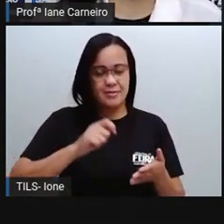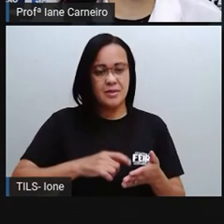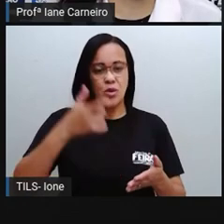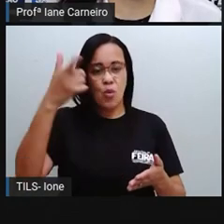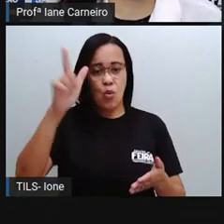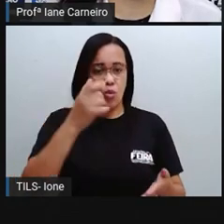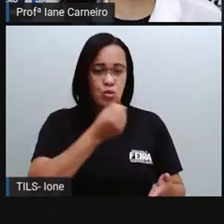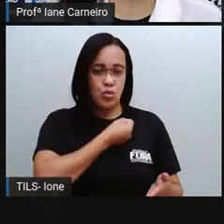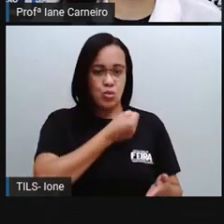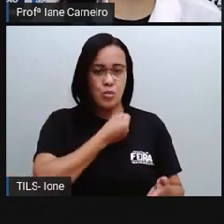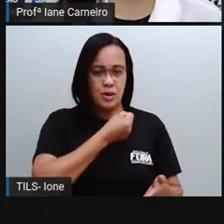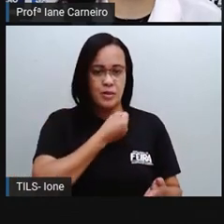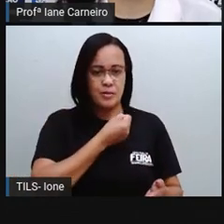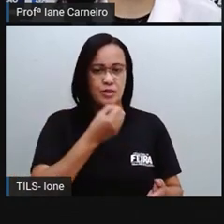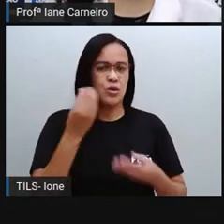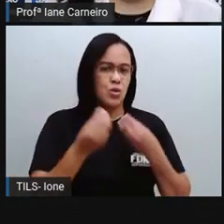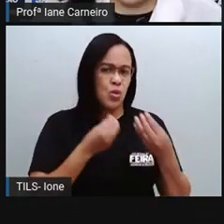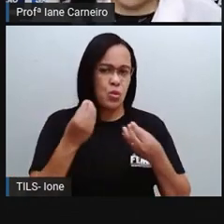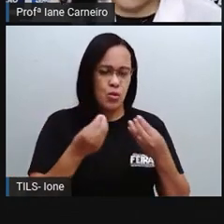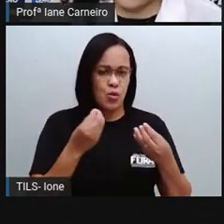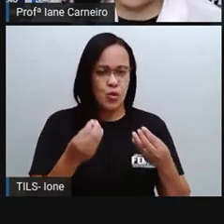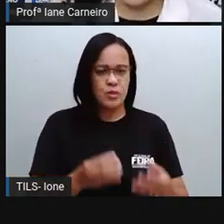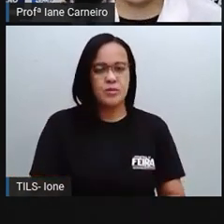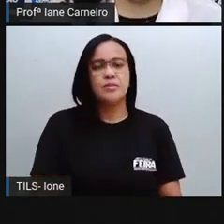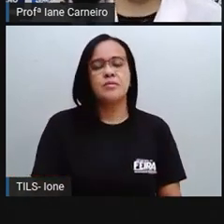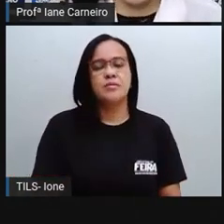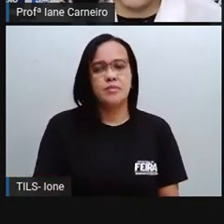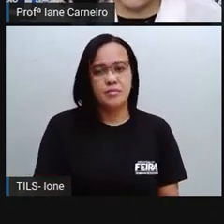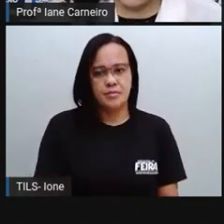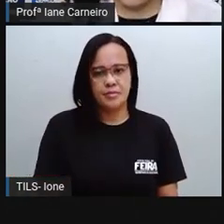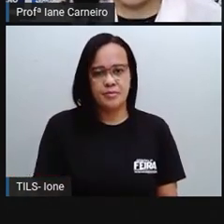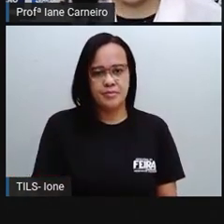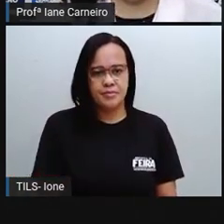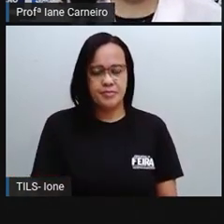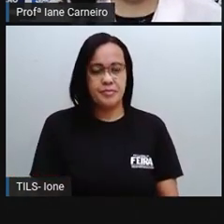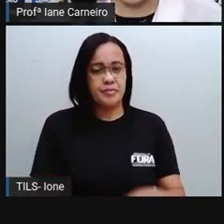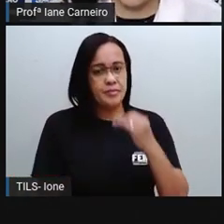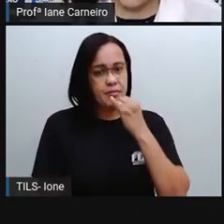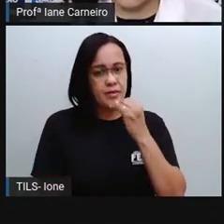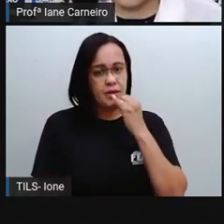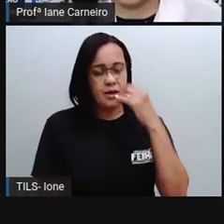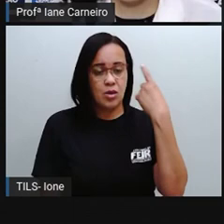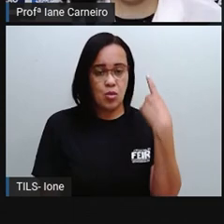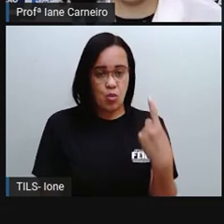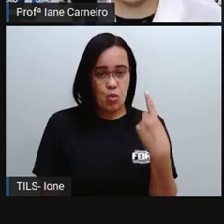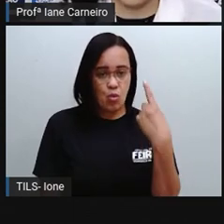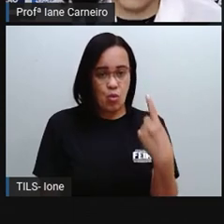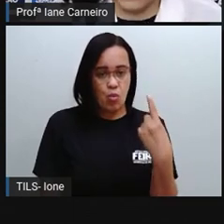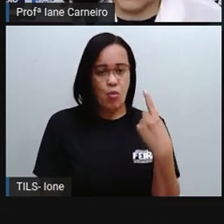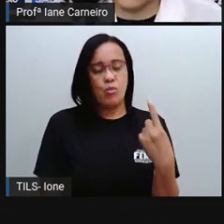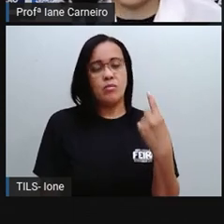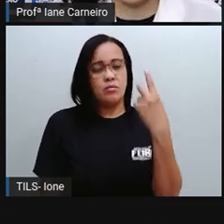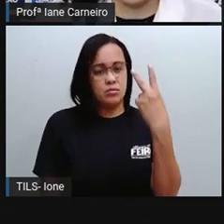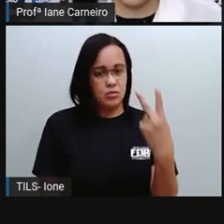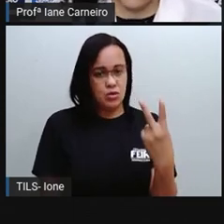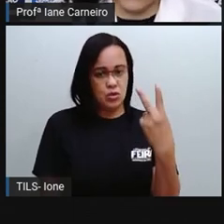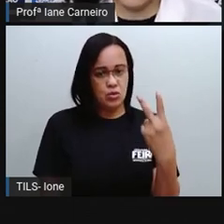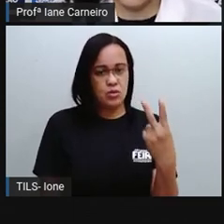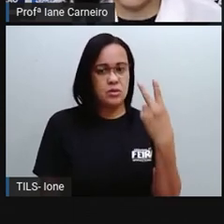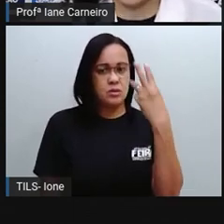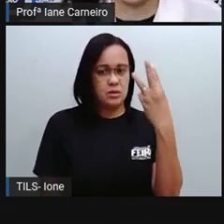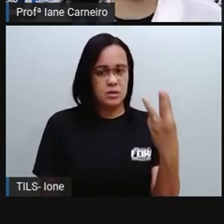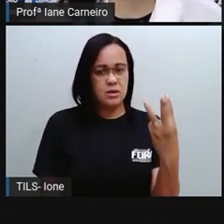e vou pegar outro aqui, ó. Se a gente for escrever o número 1, número 2, número 3, número